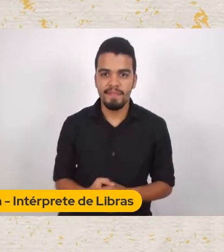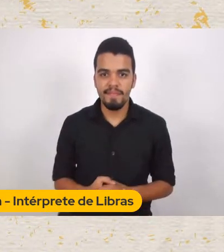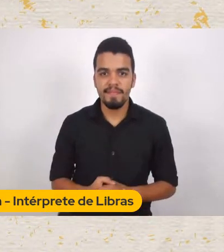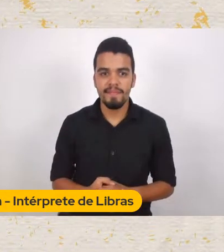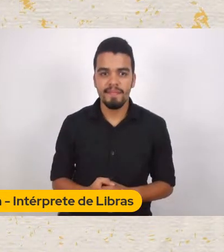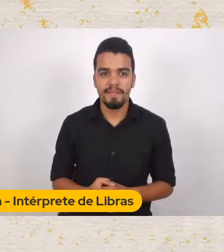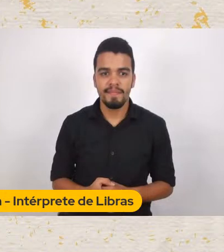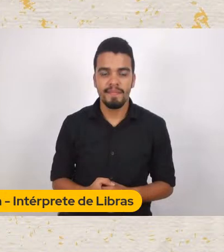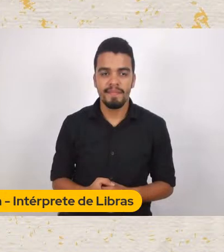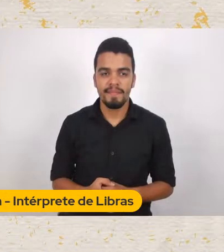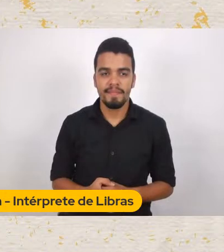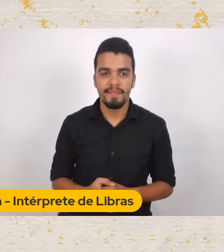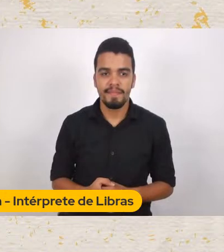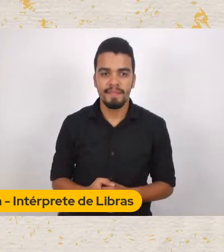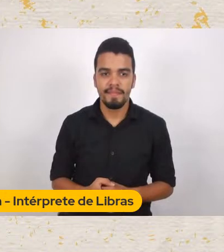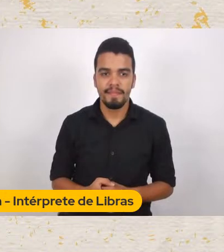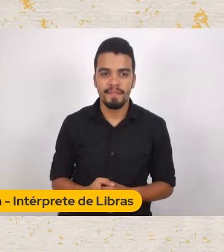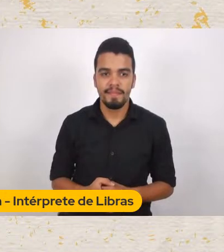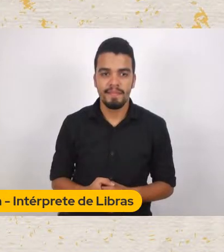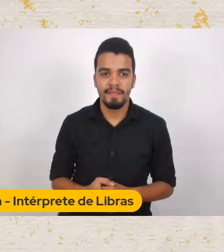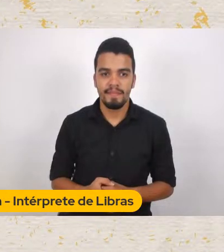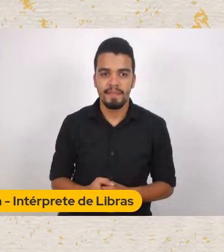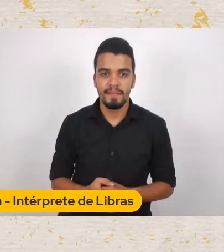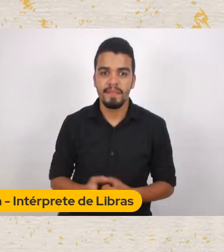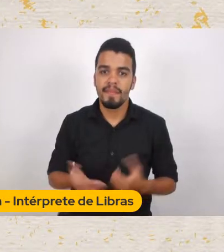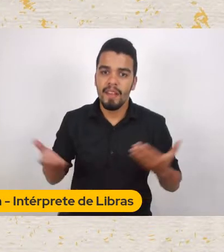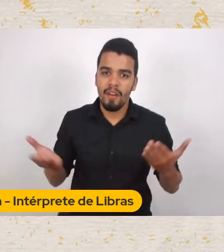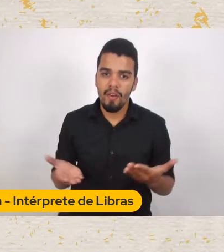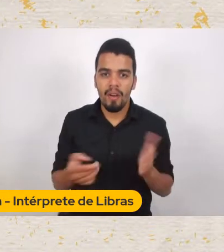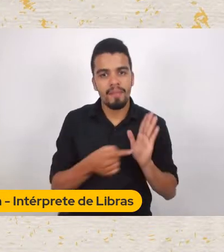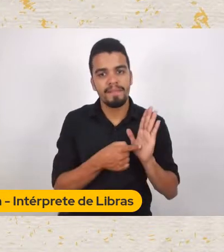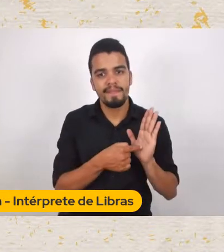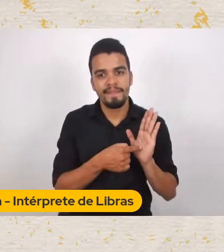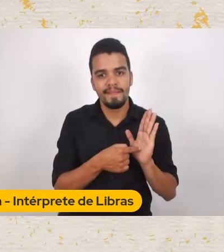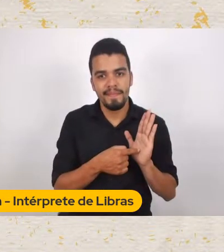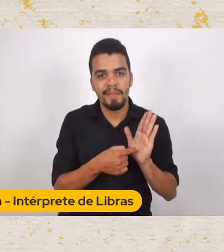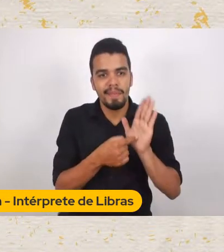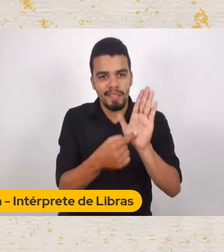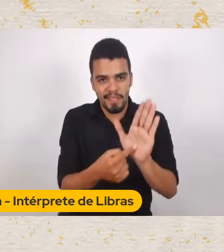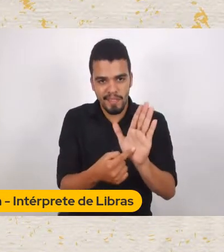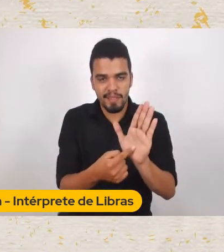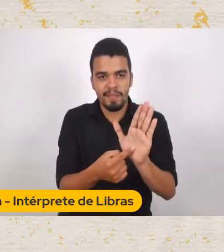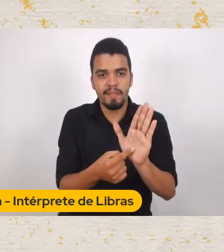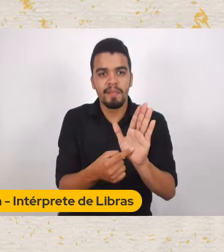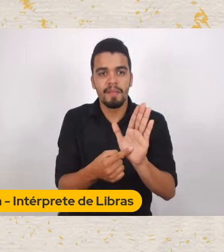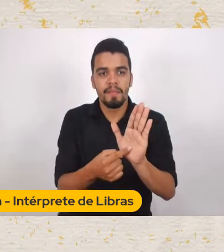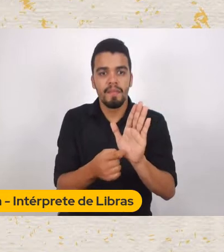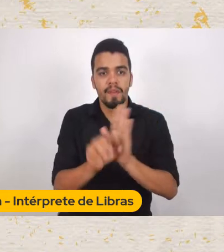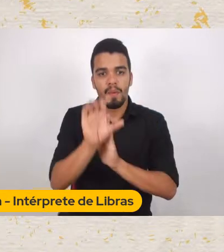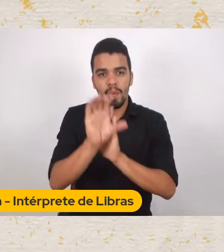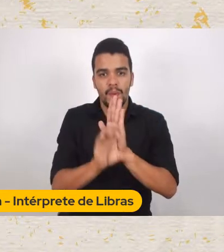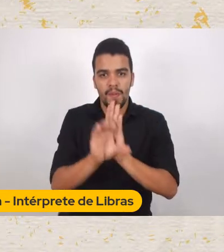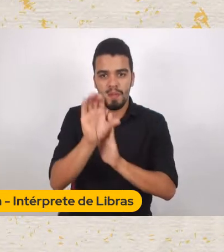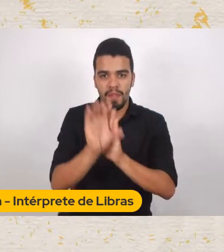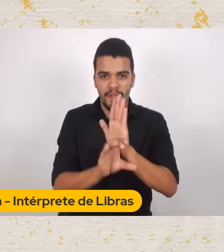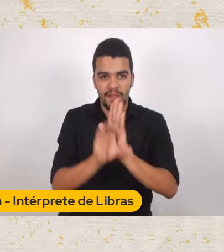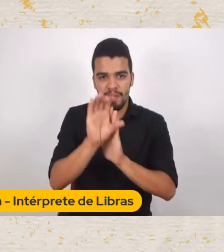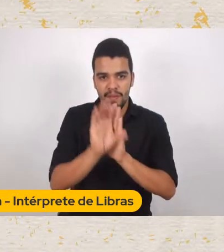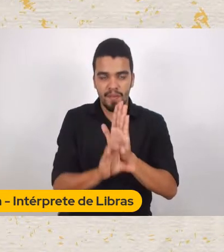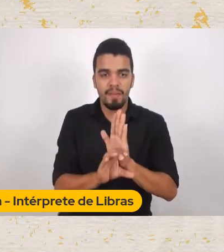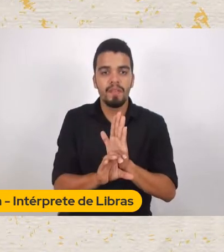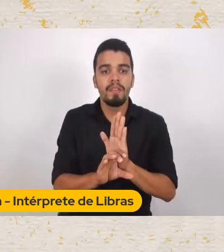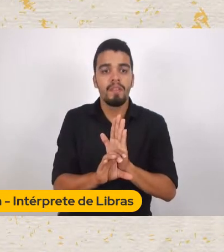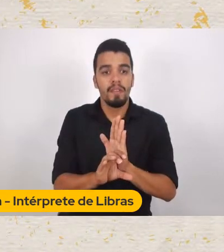palavra Eu vou fazer uma apresentação breve Do currículo do professor Daniel Conte